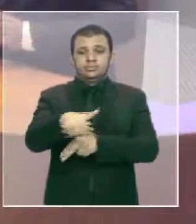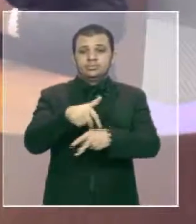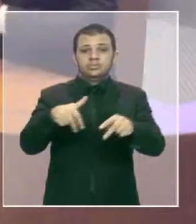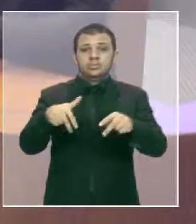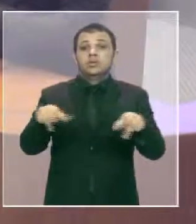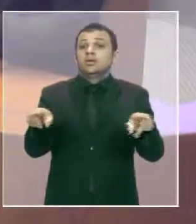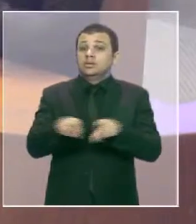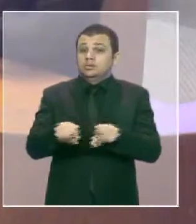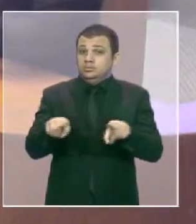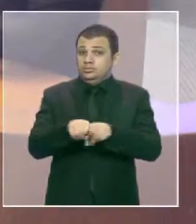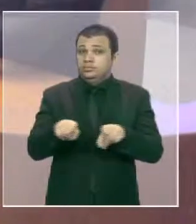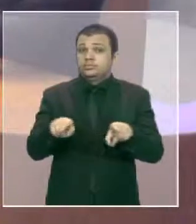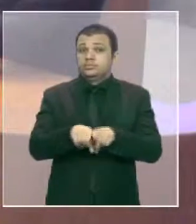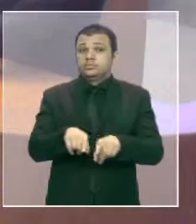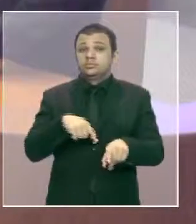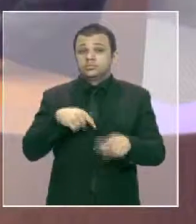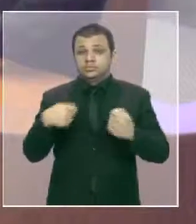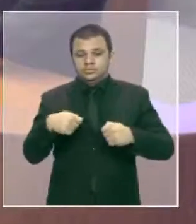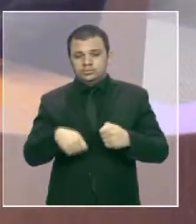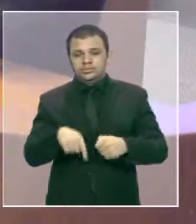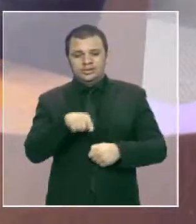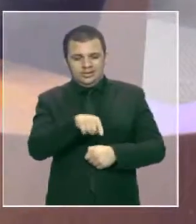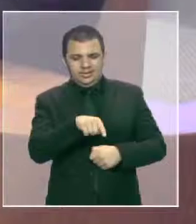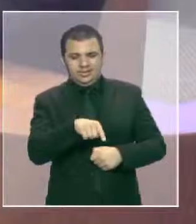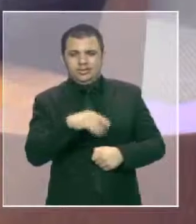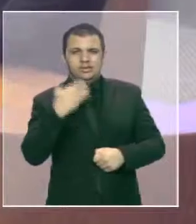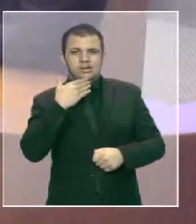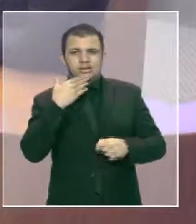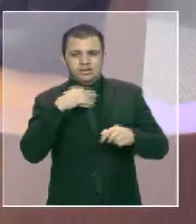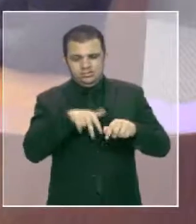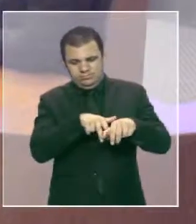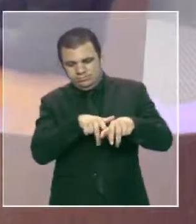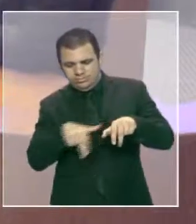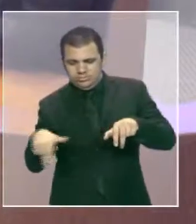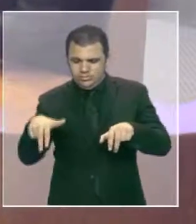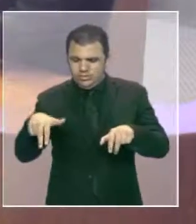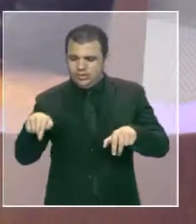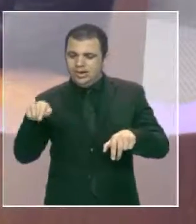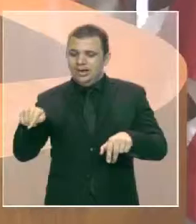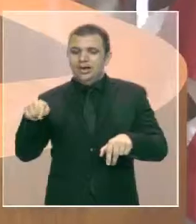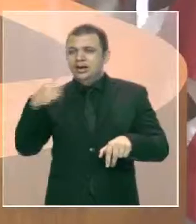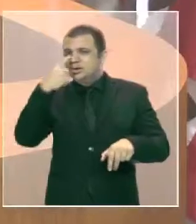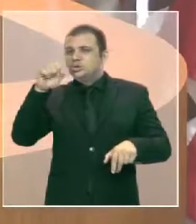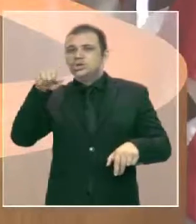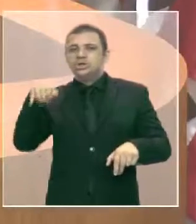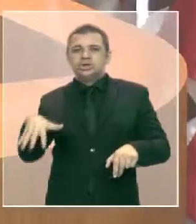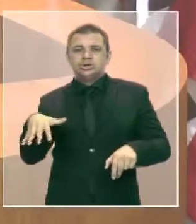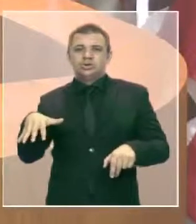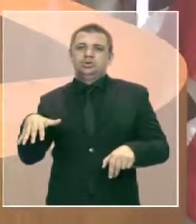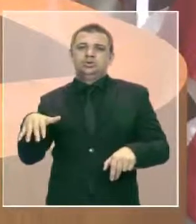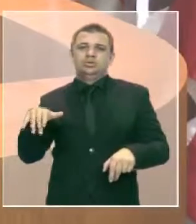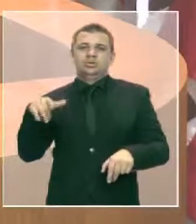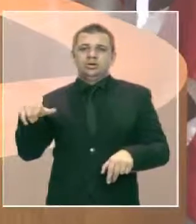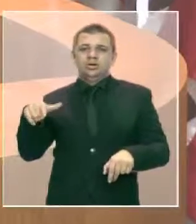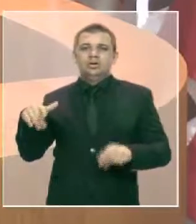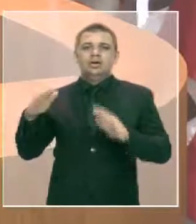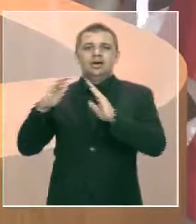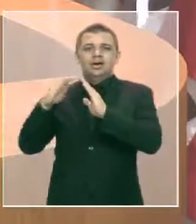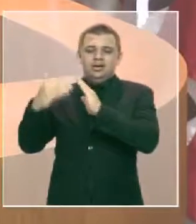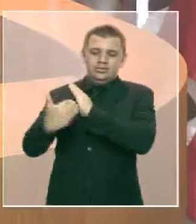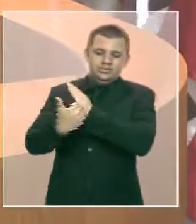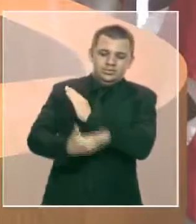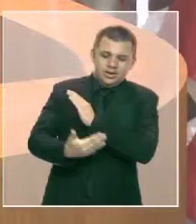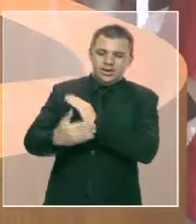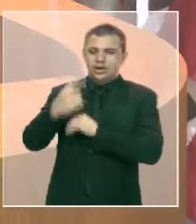por uma grande quantidade de lixos acumulados na calçada, inclusive com muitos urubus. Então a